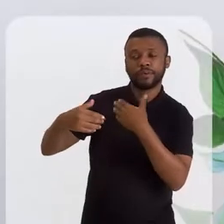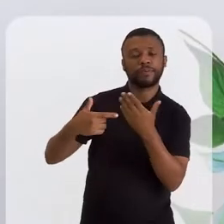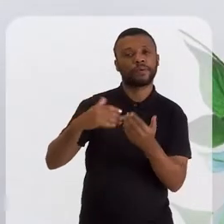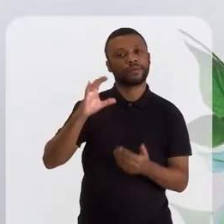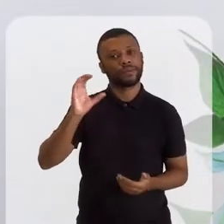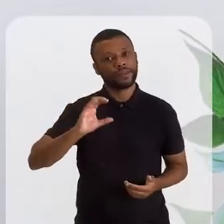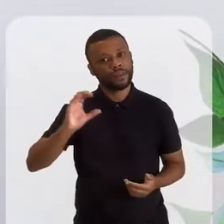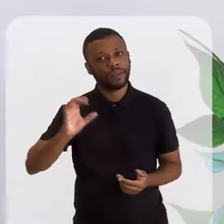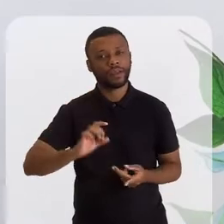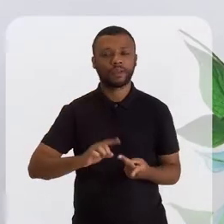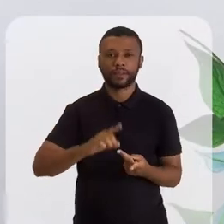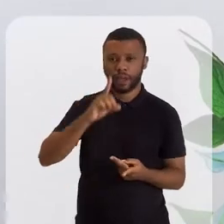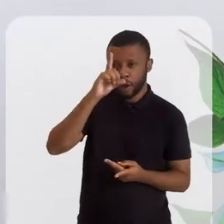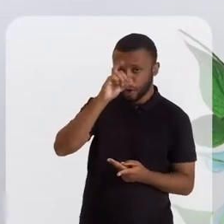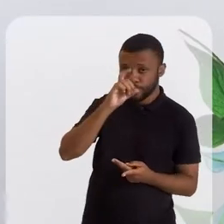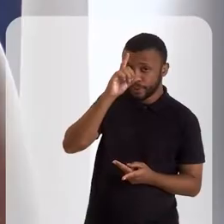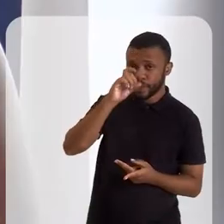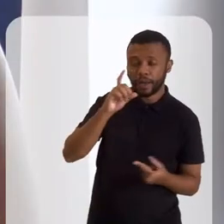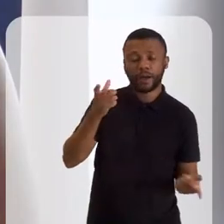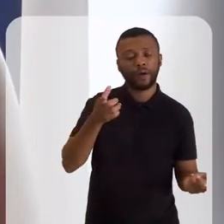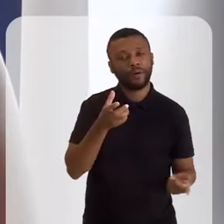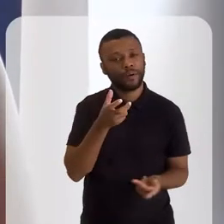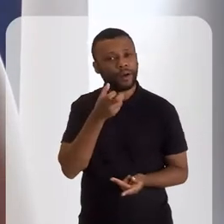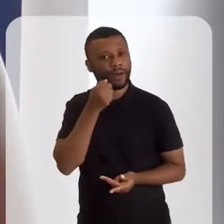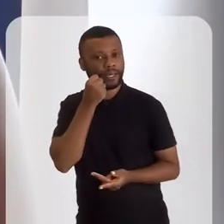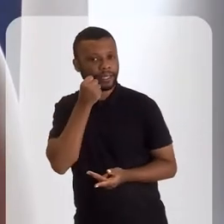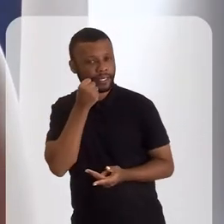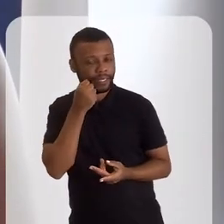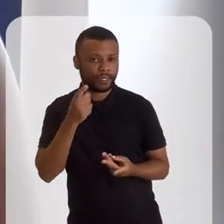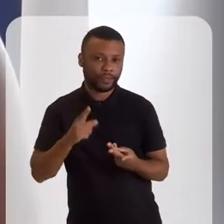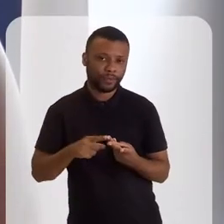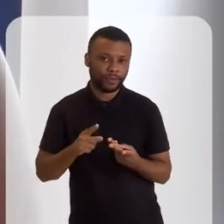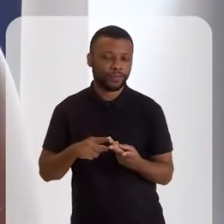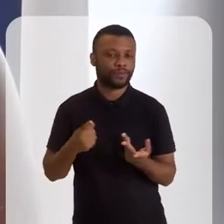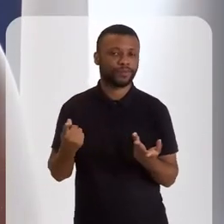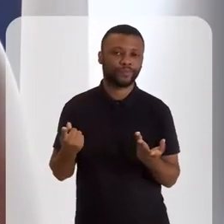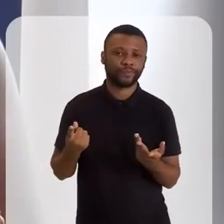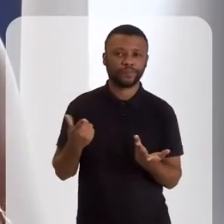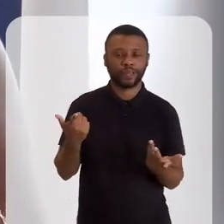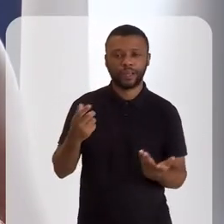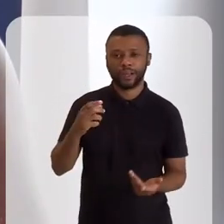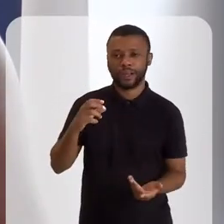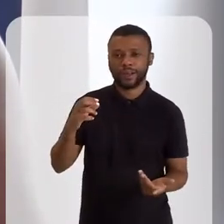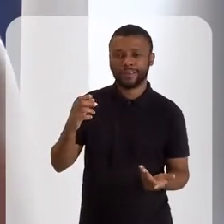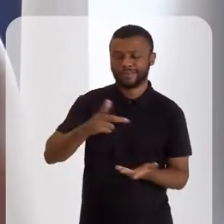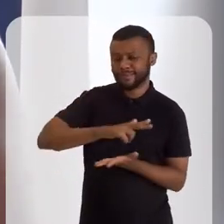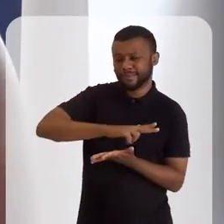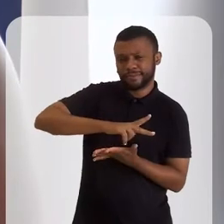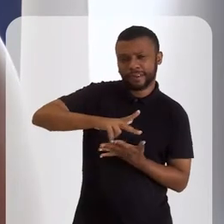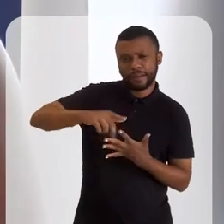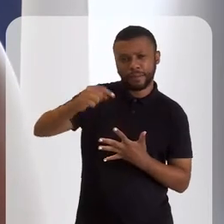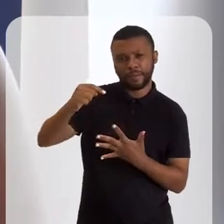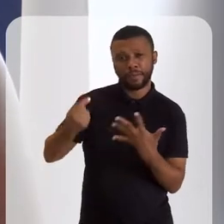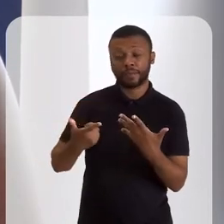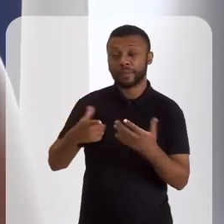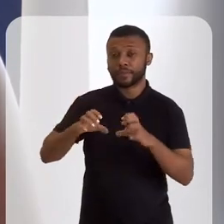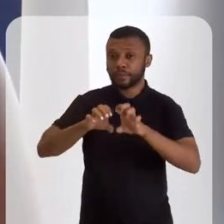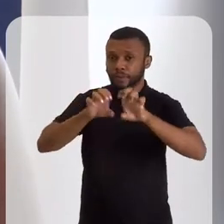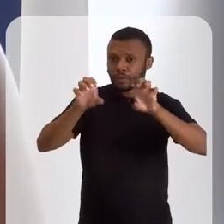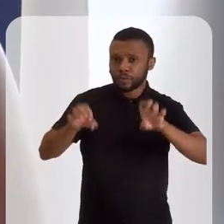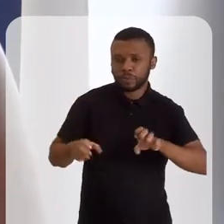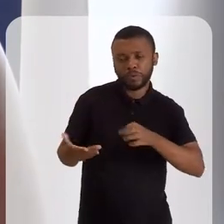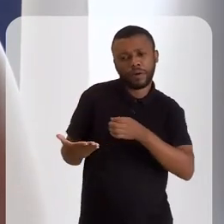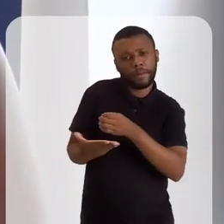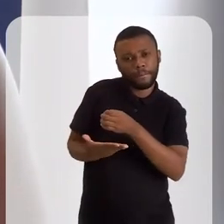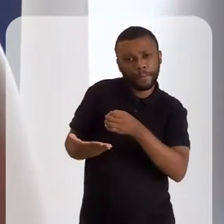hospital, asilo, assistência social, orfanatos, então, é toda uma estrutura que é sendo criada em volta.